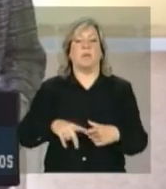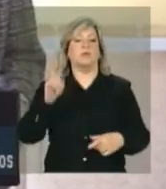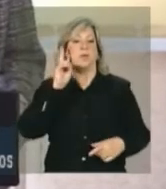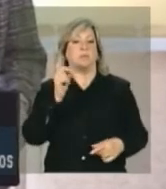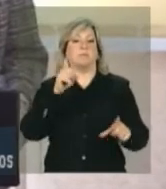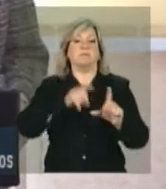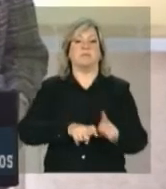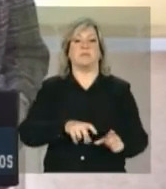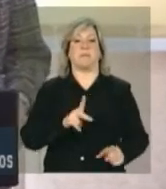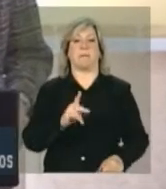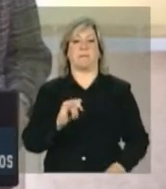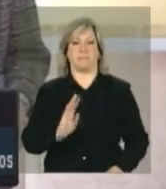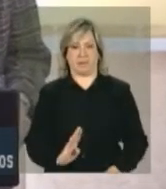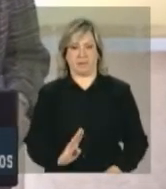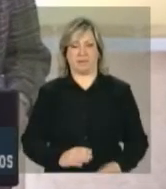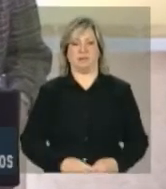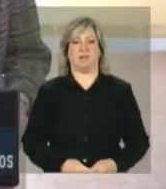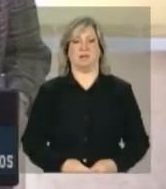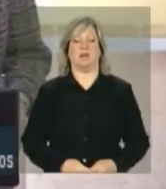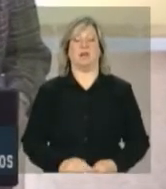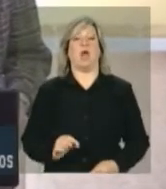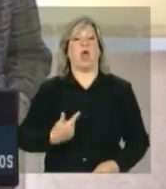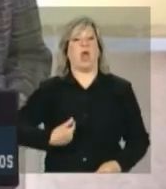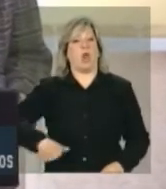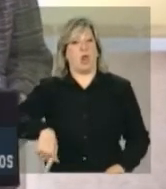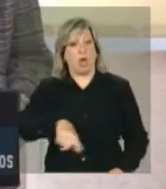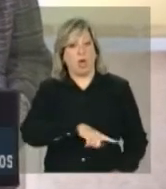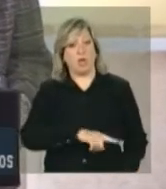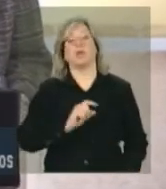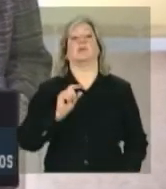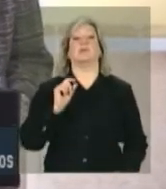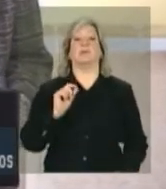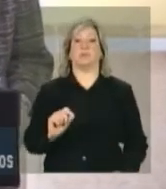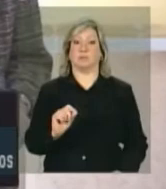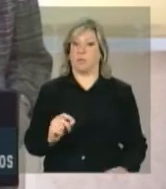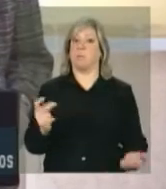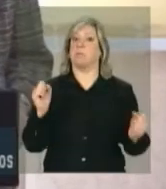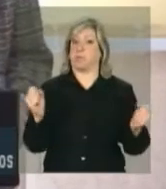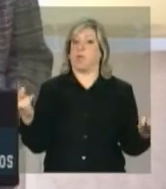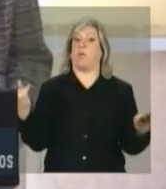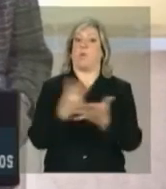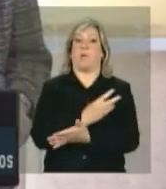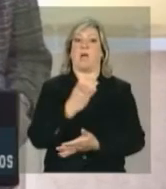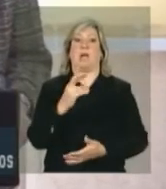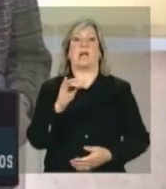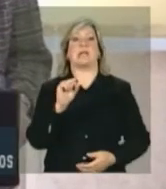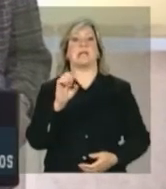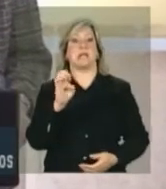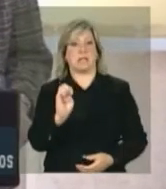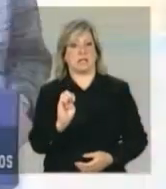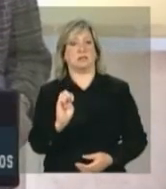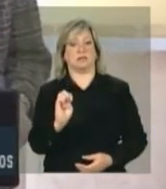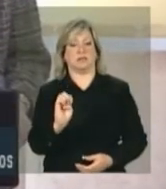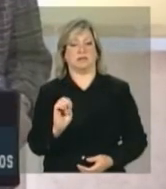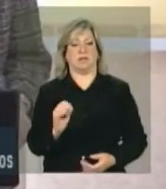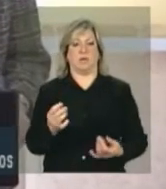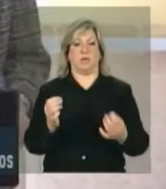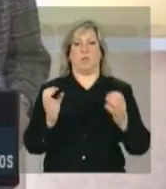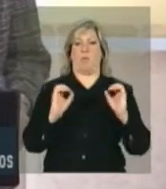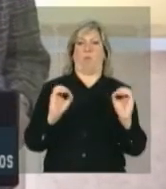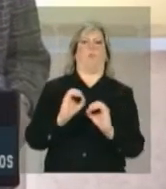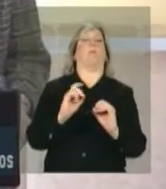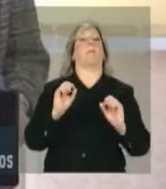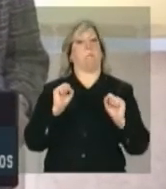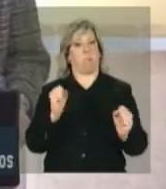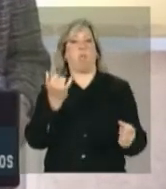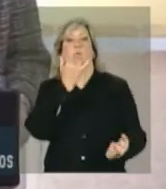Nós não estamos imunes ao aprofundamento da crise, mas trabalhamos com esforço